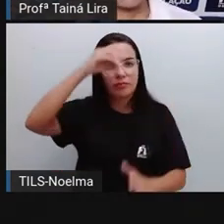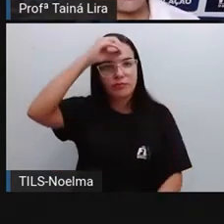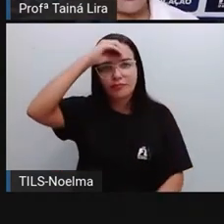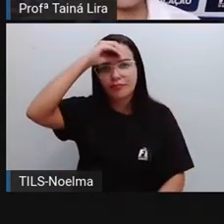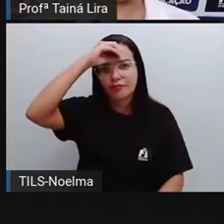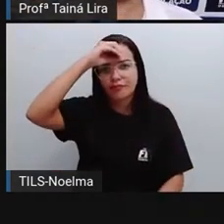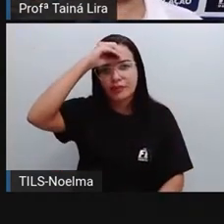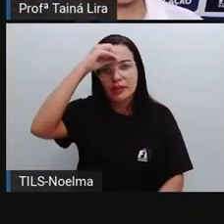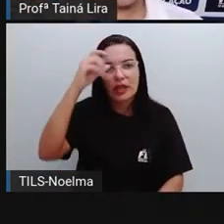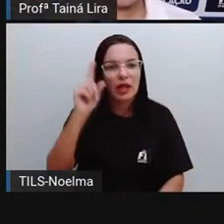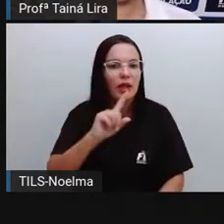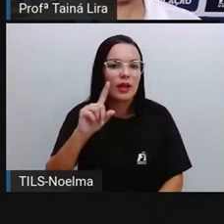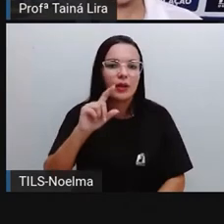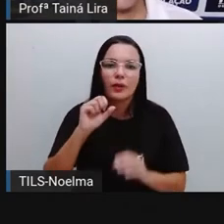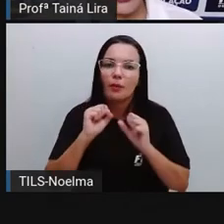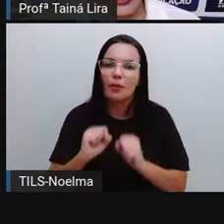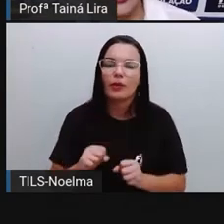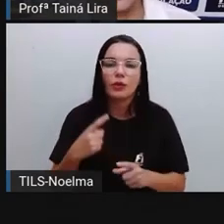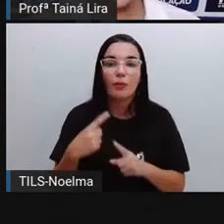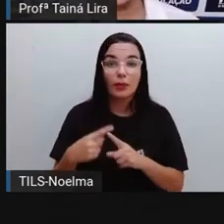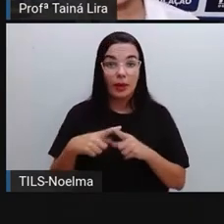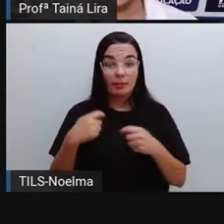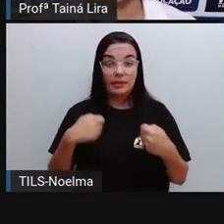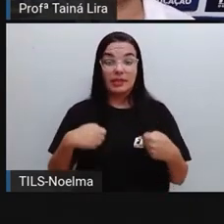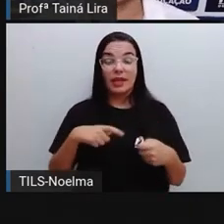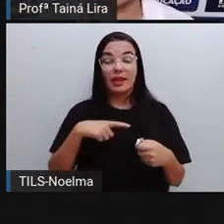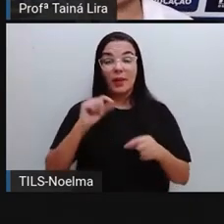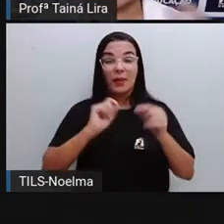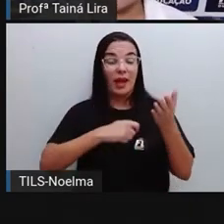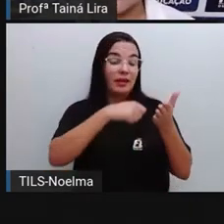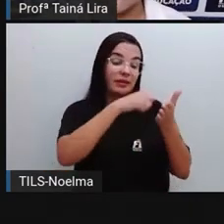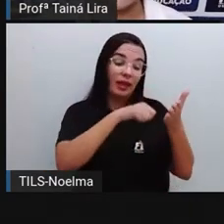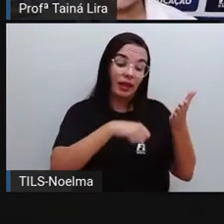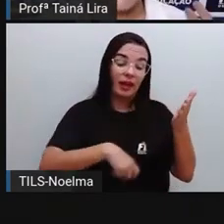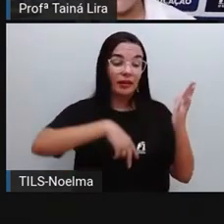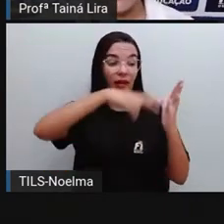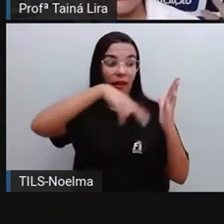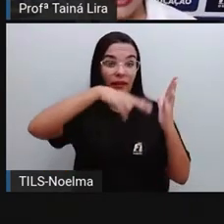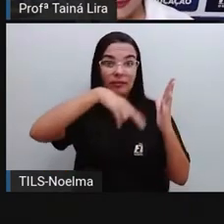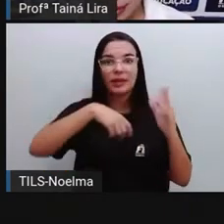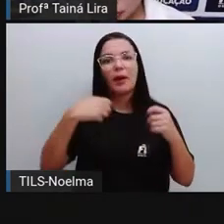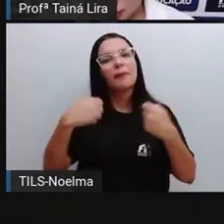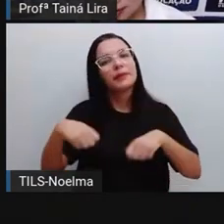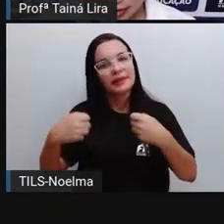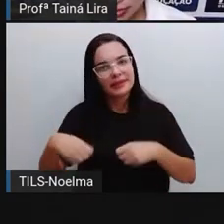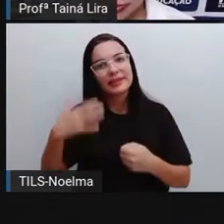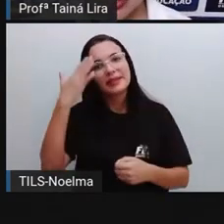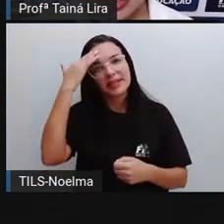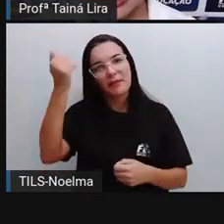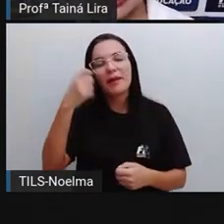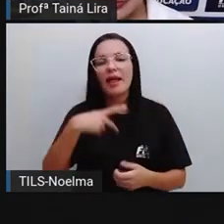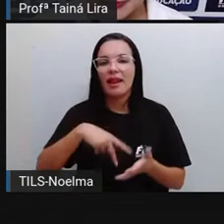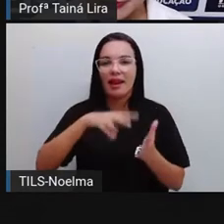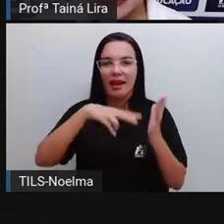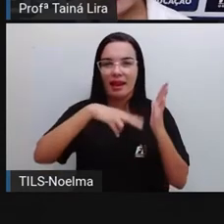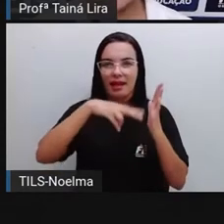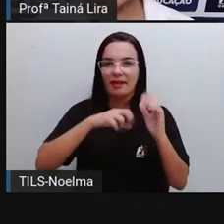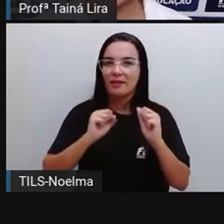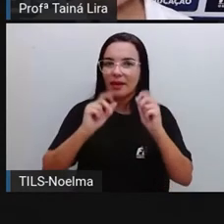documentos, ele precisa fazer várias leituras, tá? Então, ele precisa ser alfabetizado, certo?